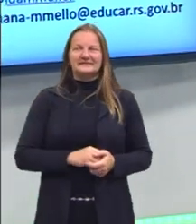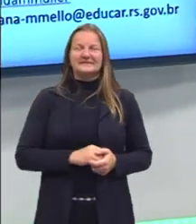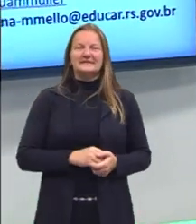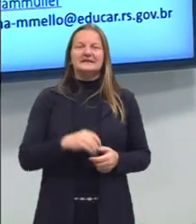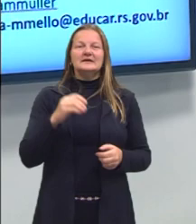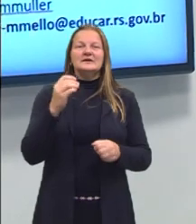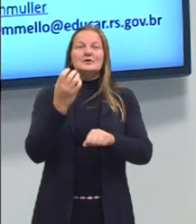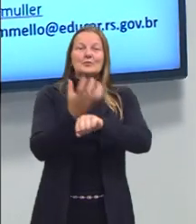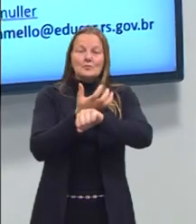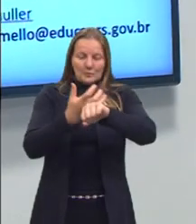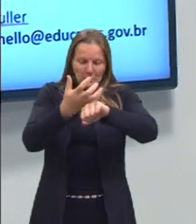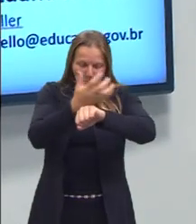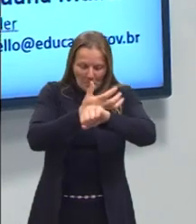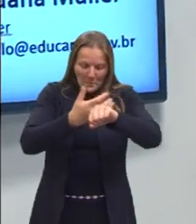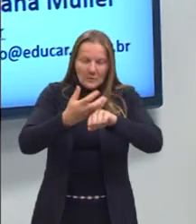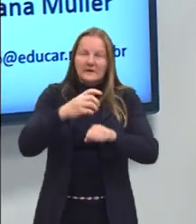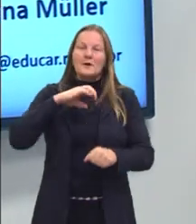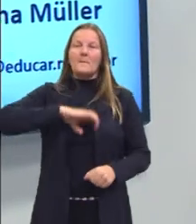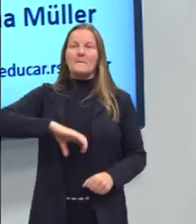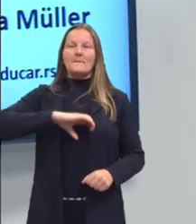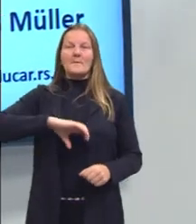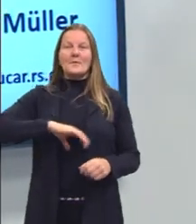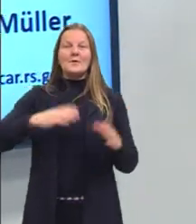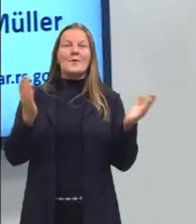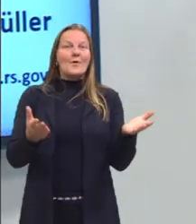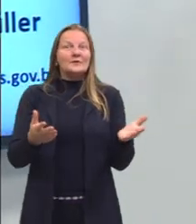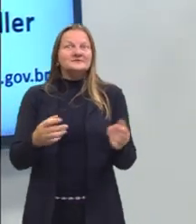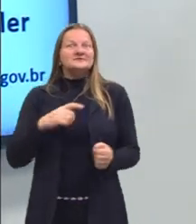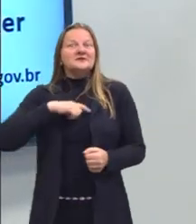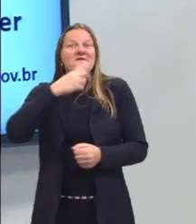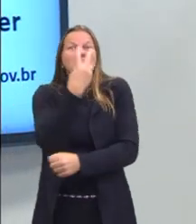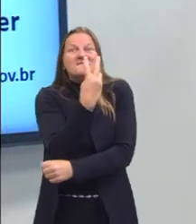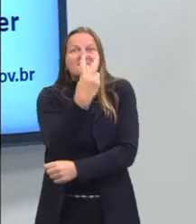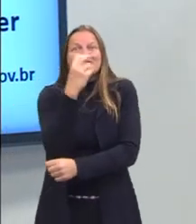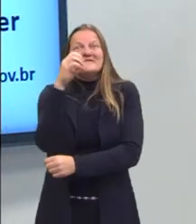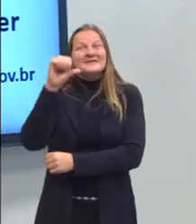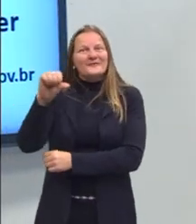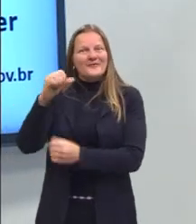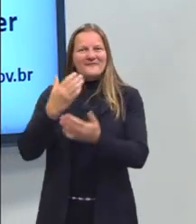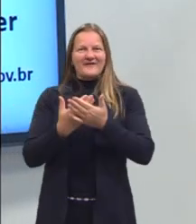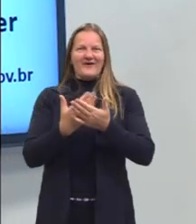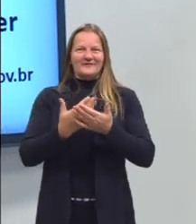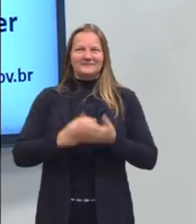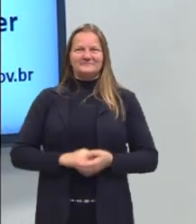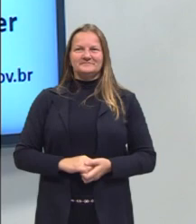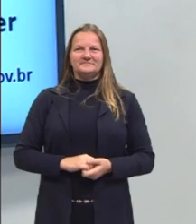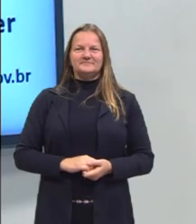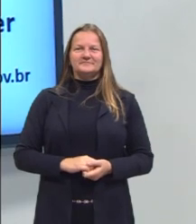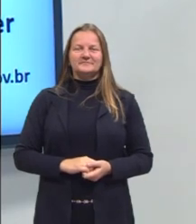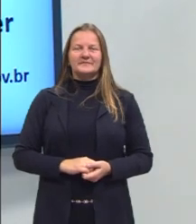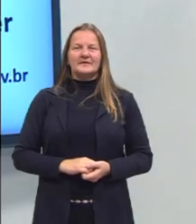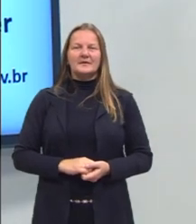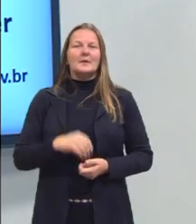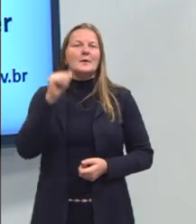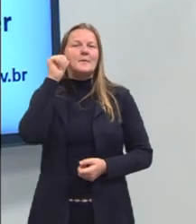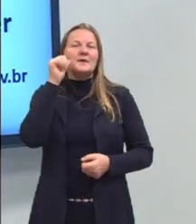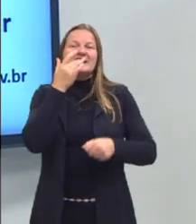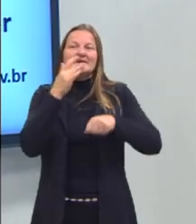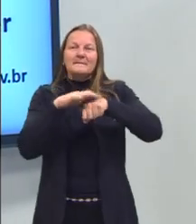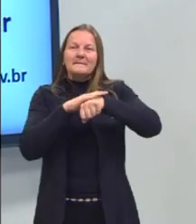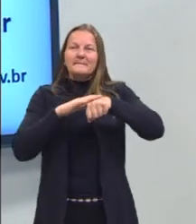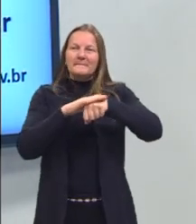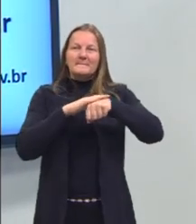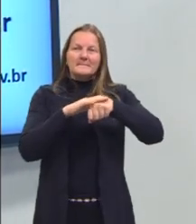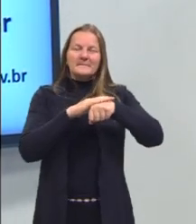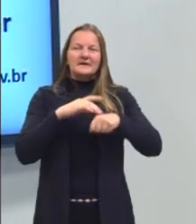curricular de língua portuguesa. Chegamos na nossa 29ª aula. Eu sou uma mulher branca,